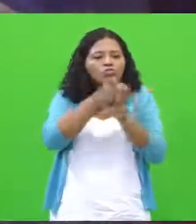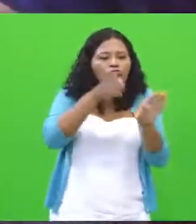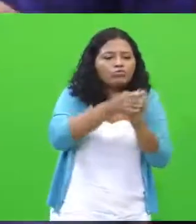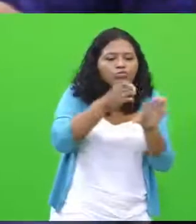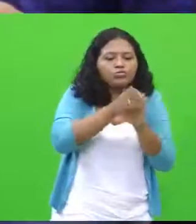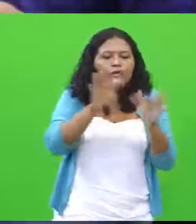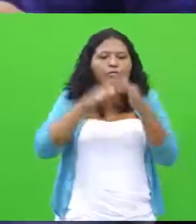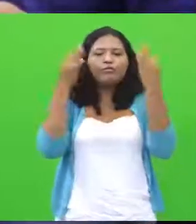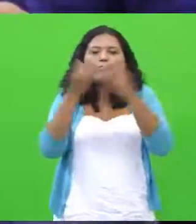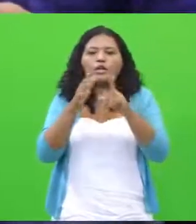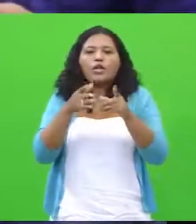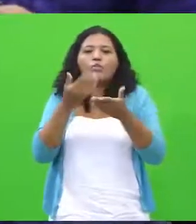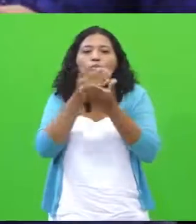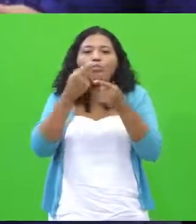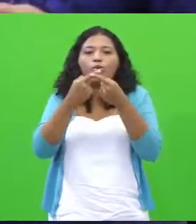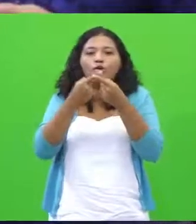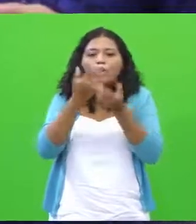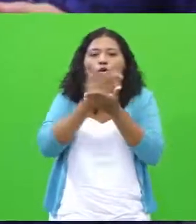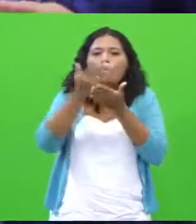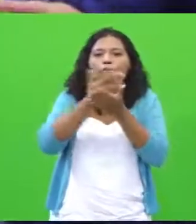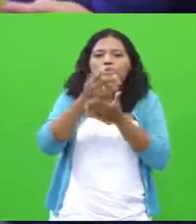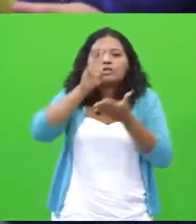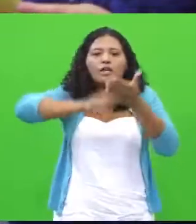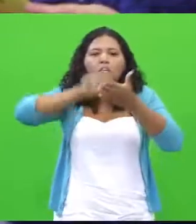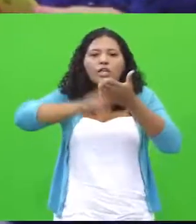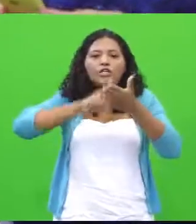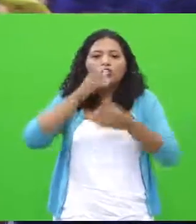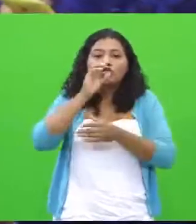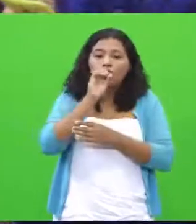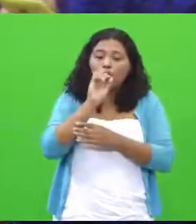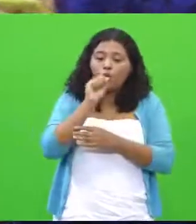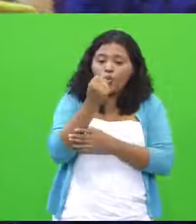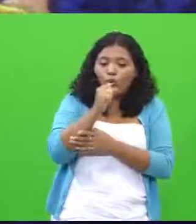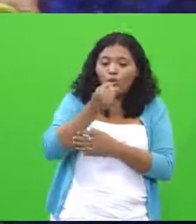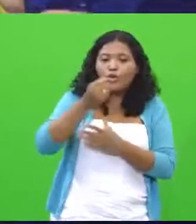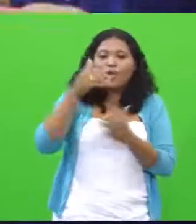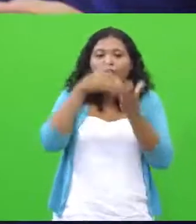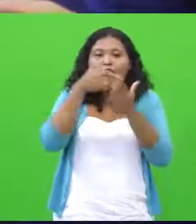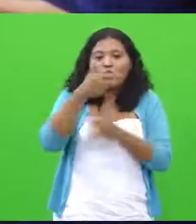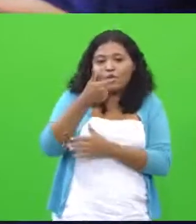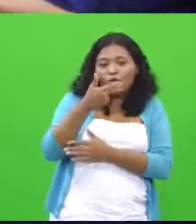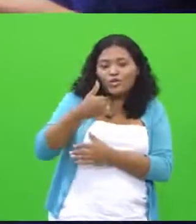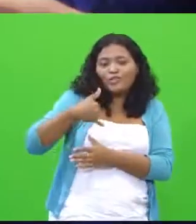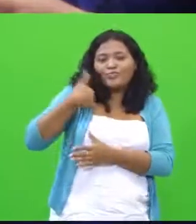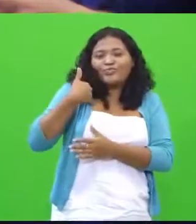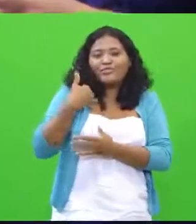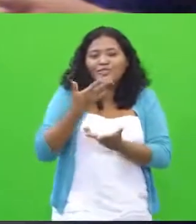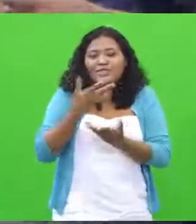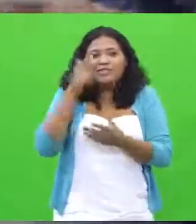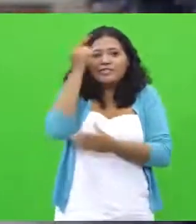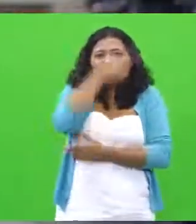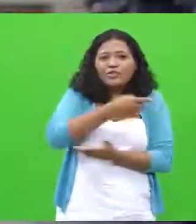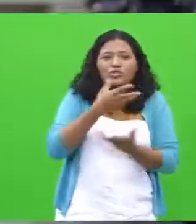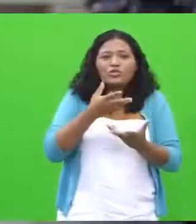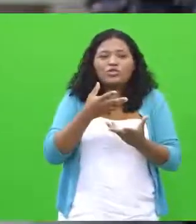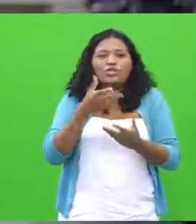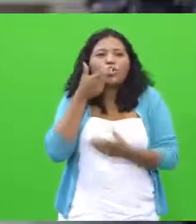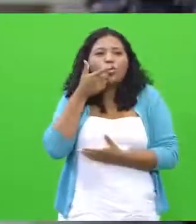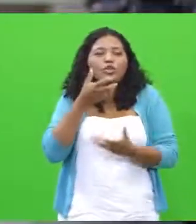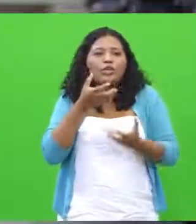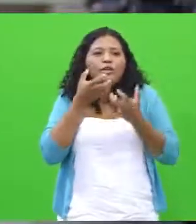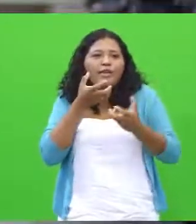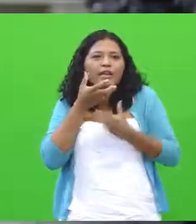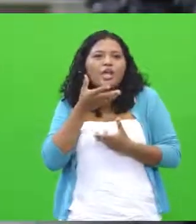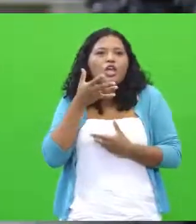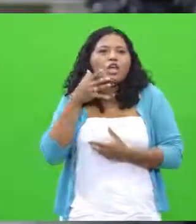de oito anos até doze, jamais vai gostar de ler. Muito difícil. A leitura tem que se tornar um vício, um hábito. Não é uma coisa assim que